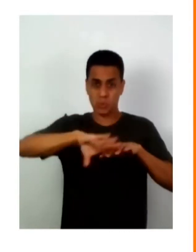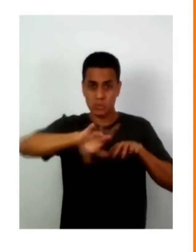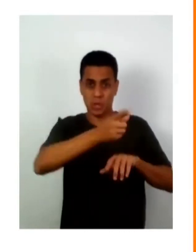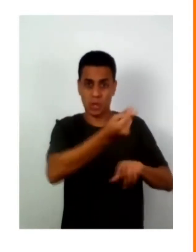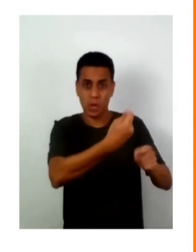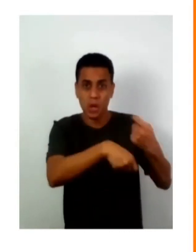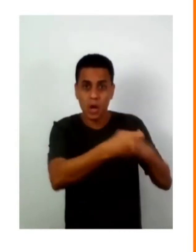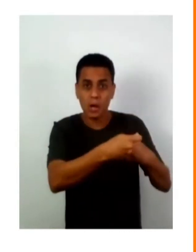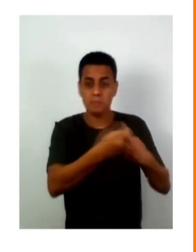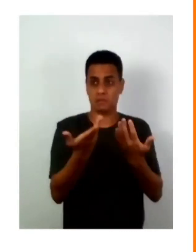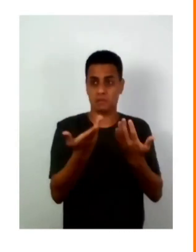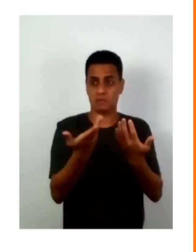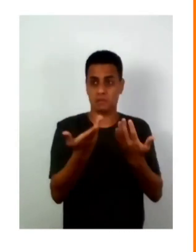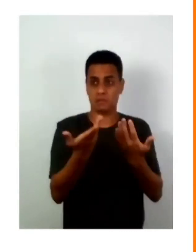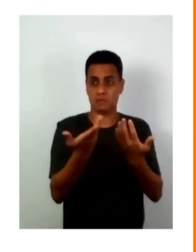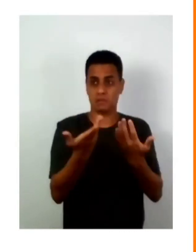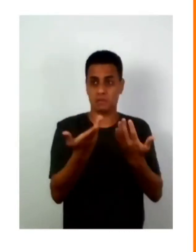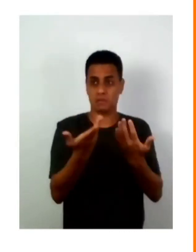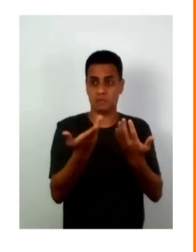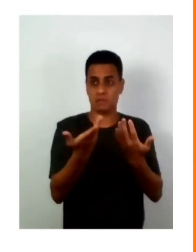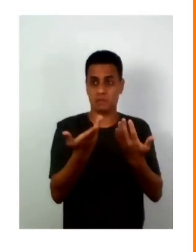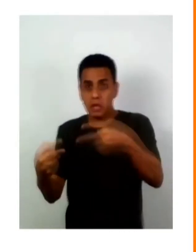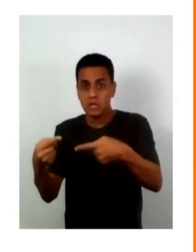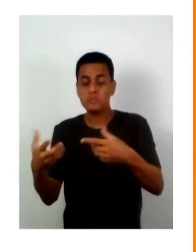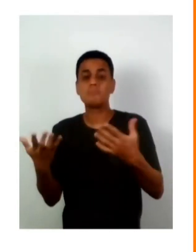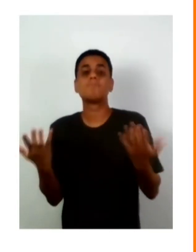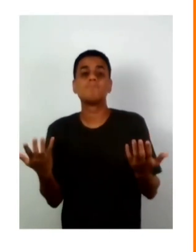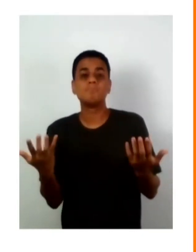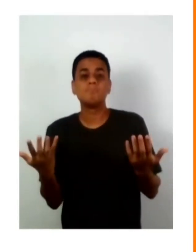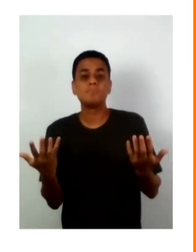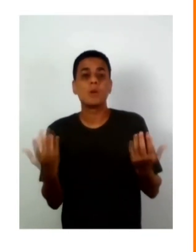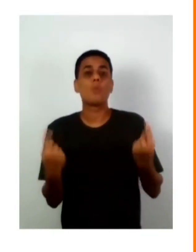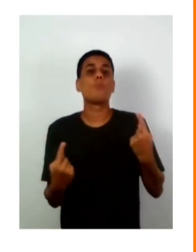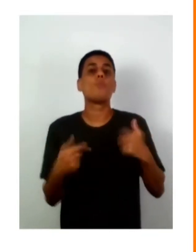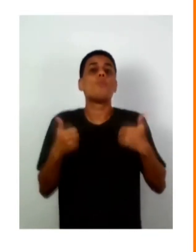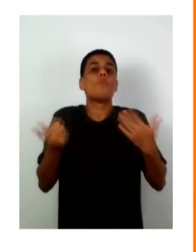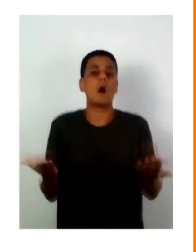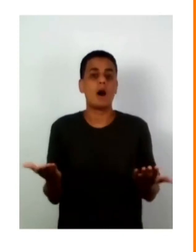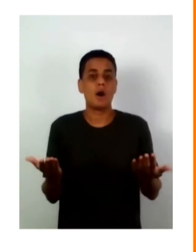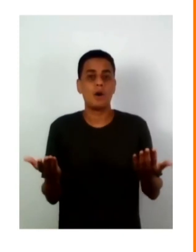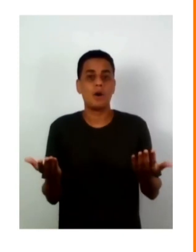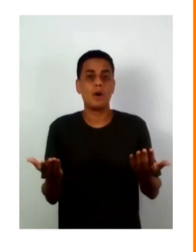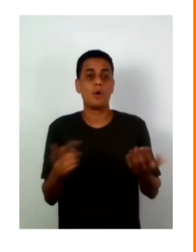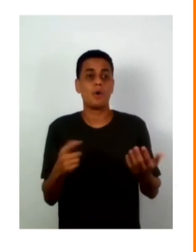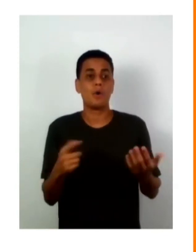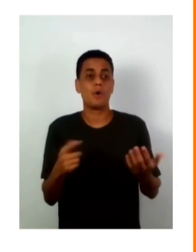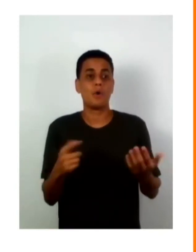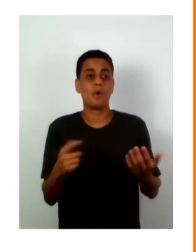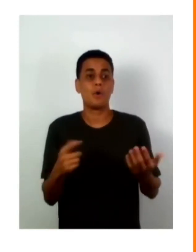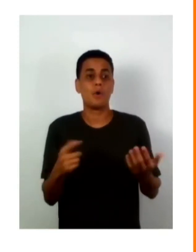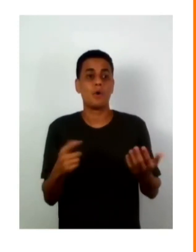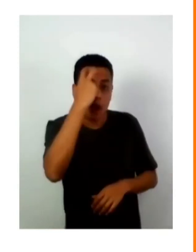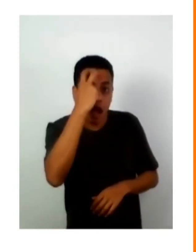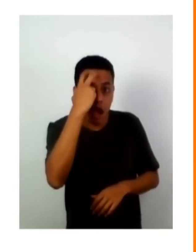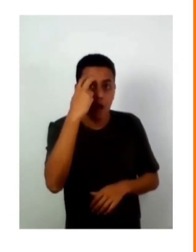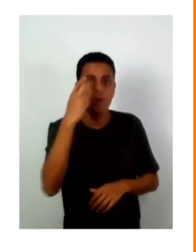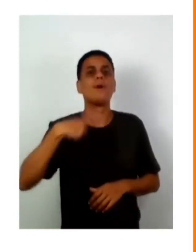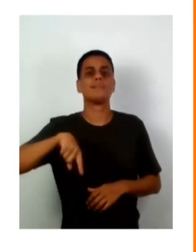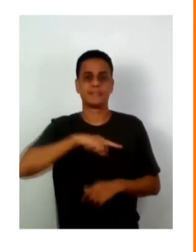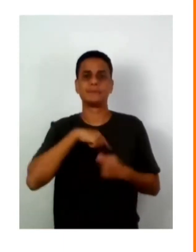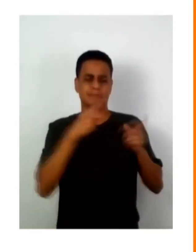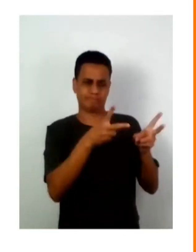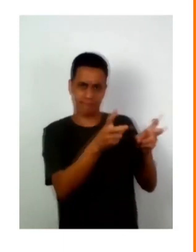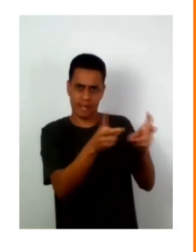políticas e ser capazes para nós mapear essas exclusões, ou seja, como